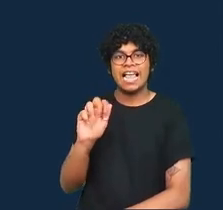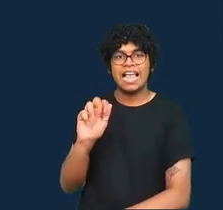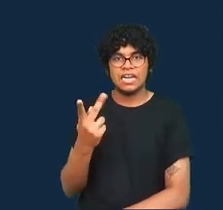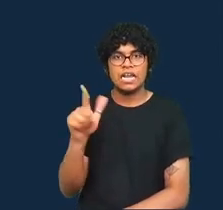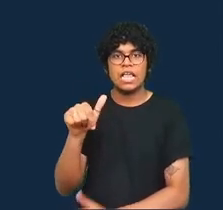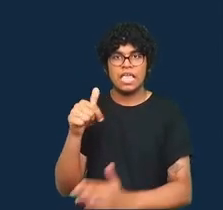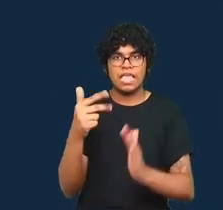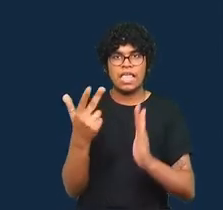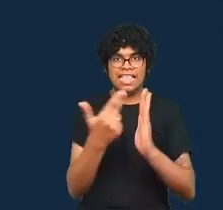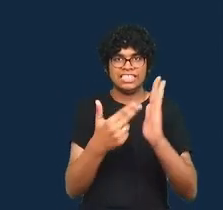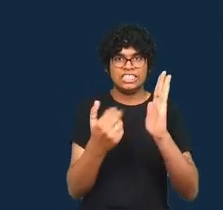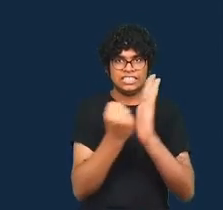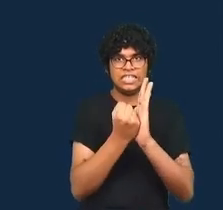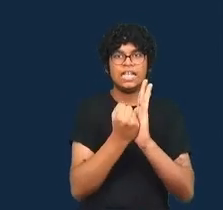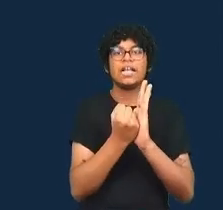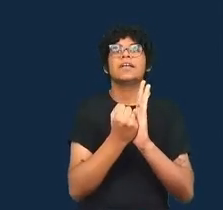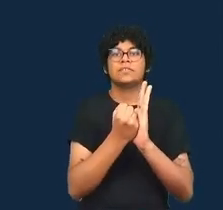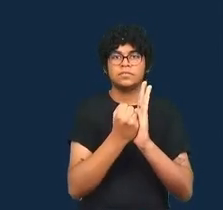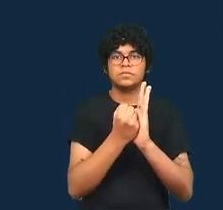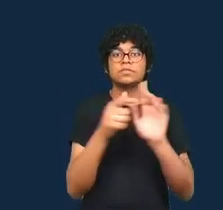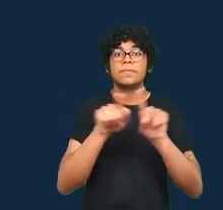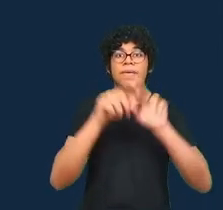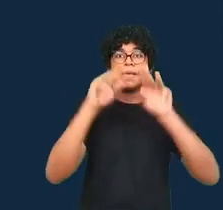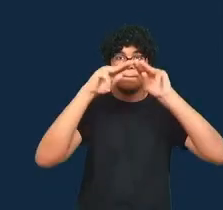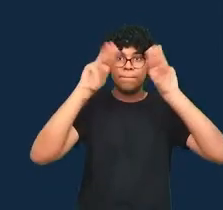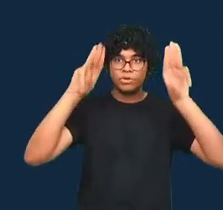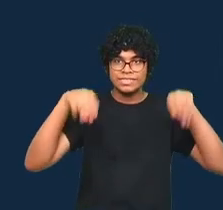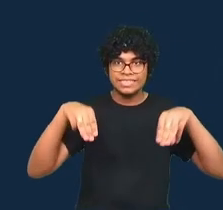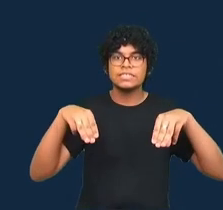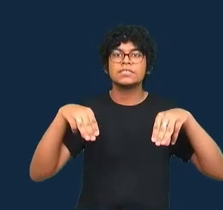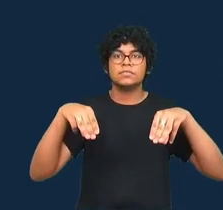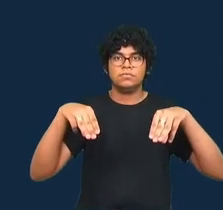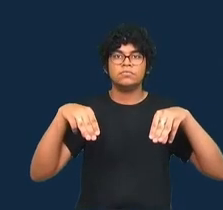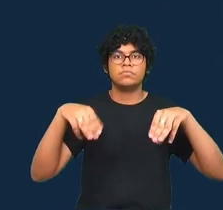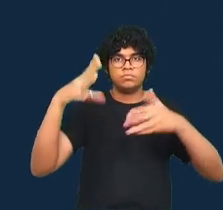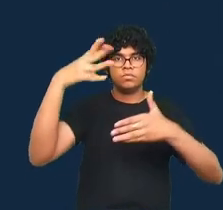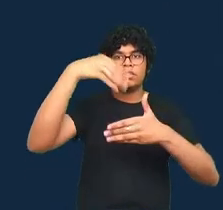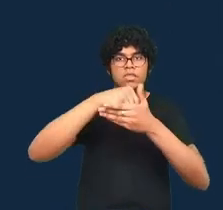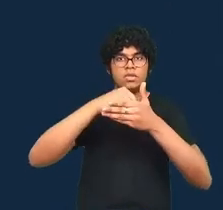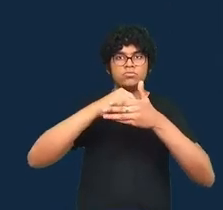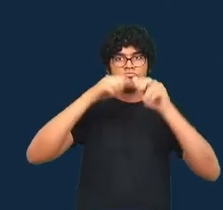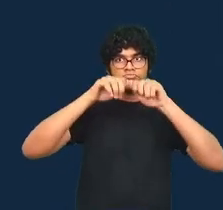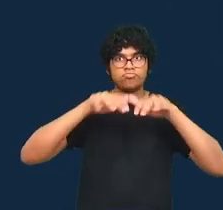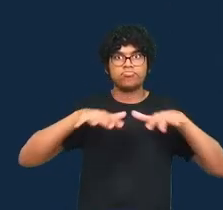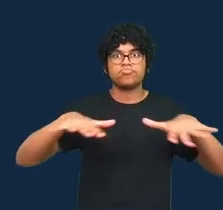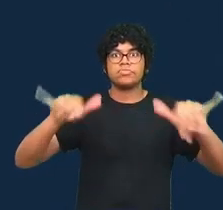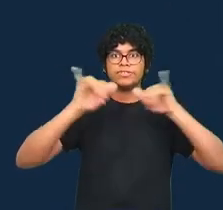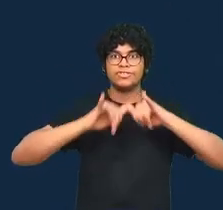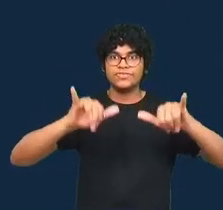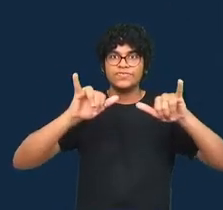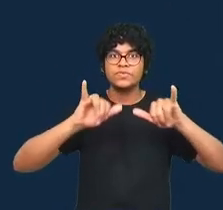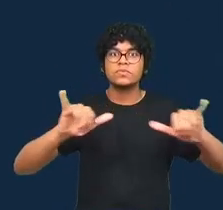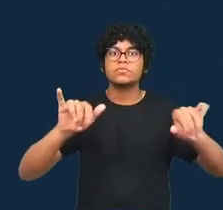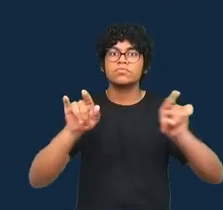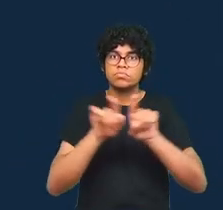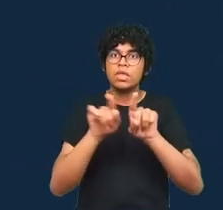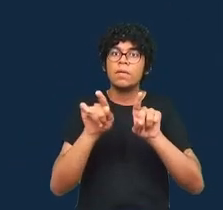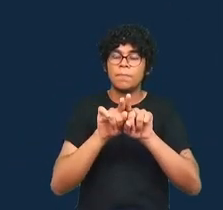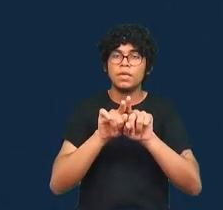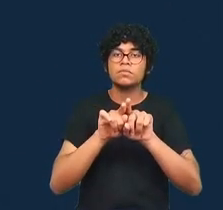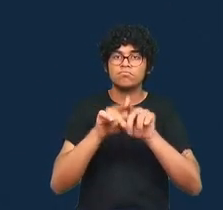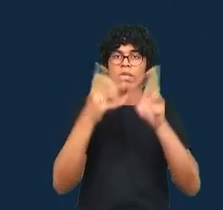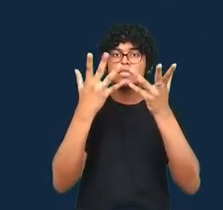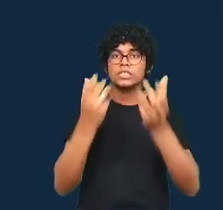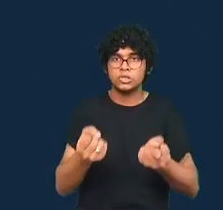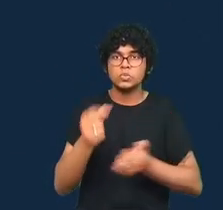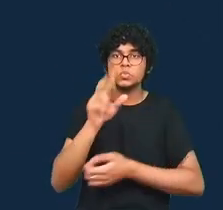essa imagem foi exibida e pela permissão, pela sessão de uso na capa do